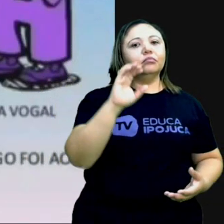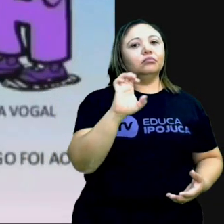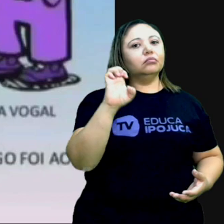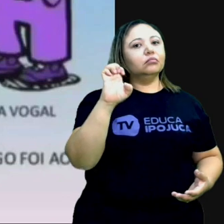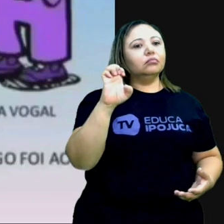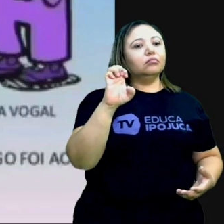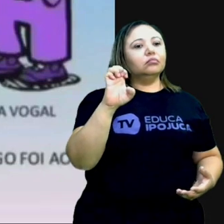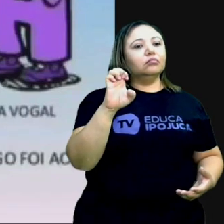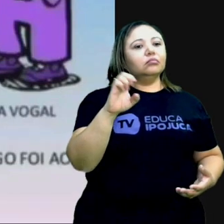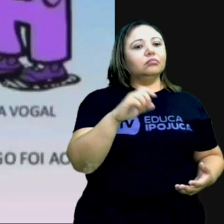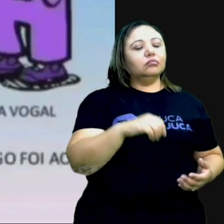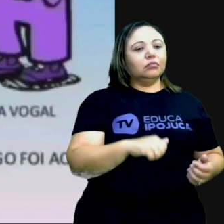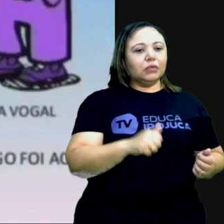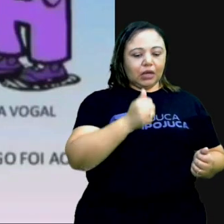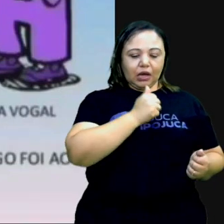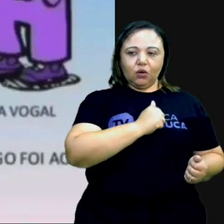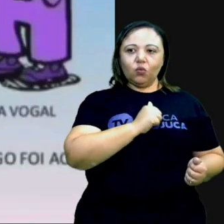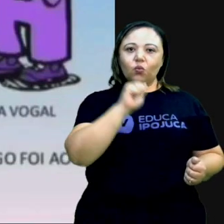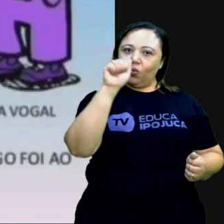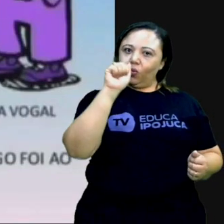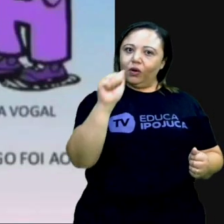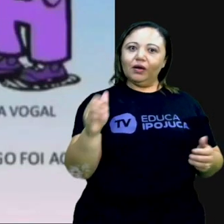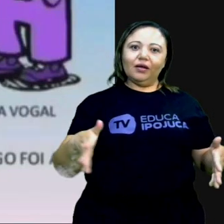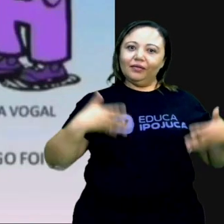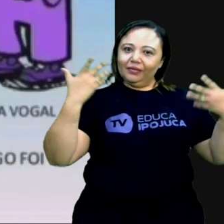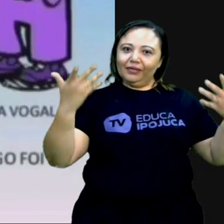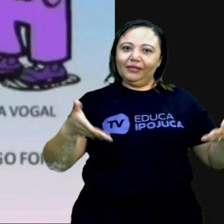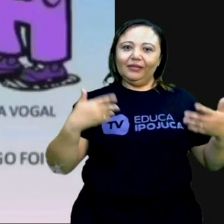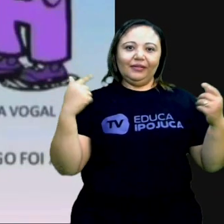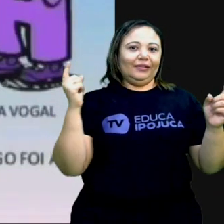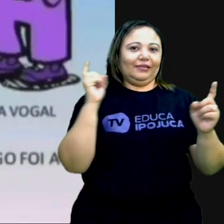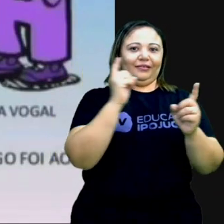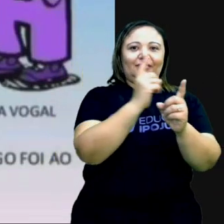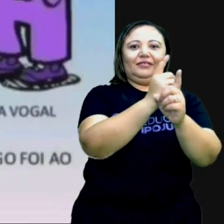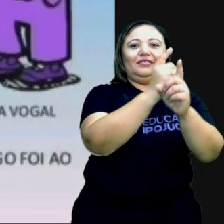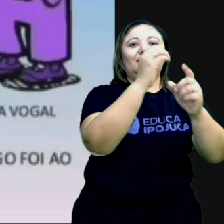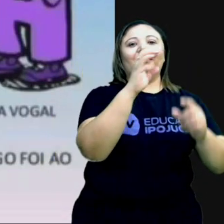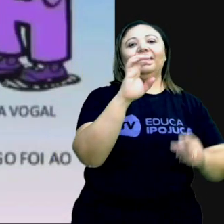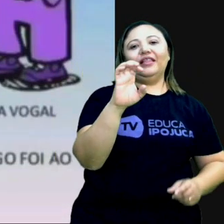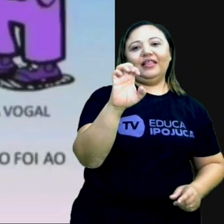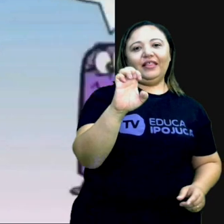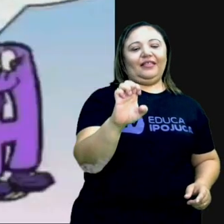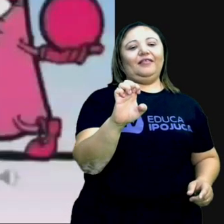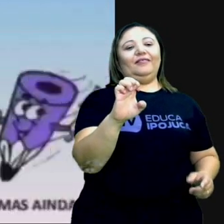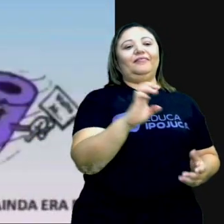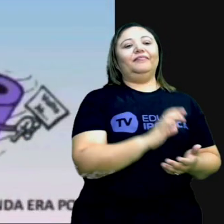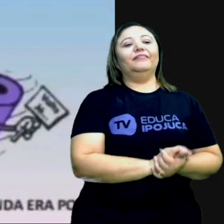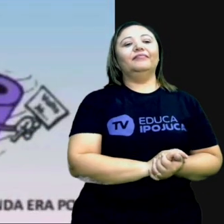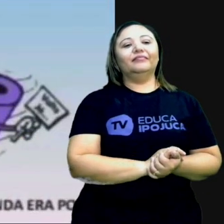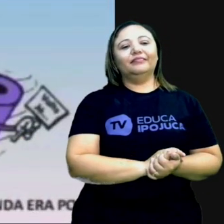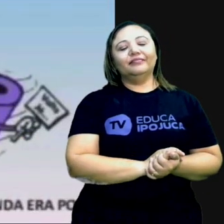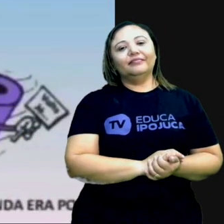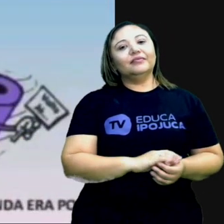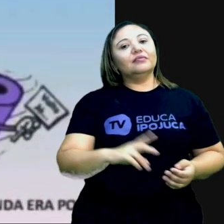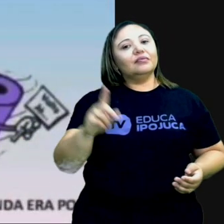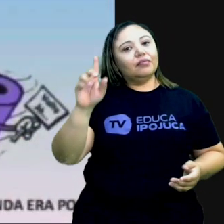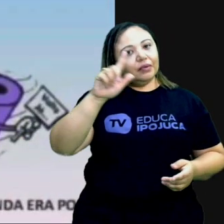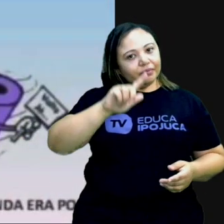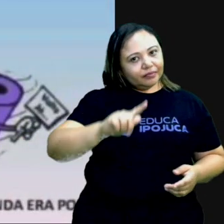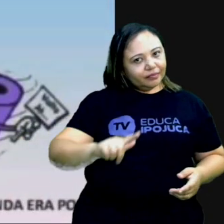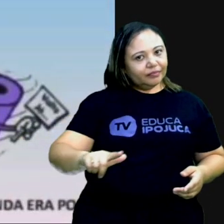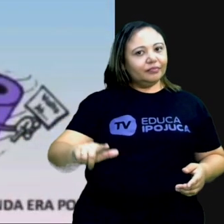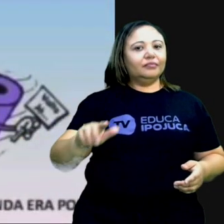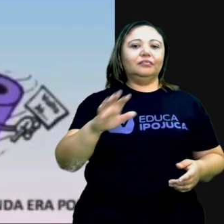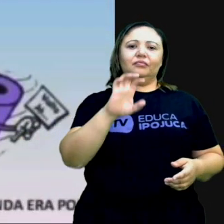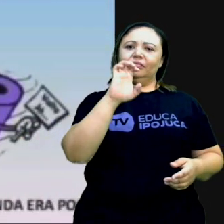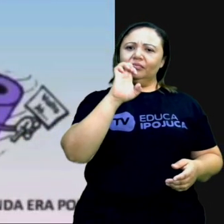E. E o A ficou tão feliz que logo foi ao encontro do E. Mas